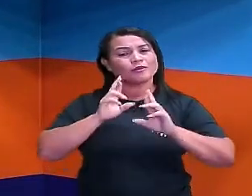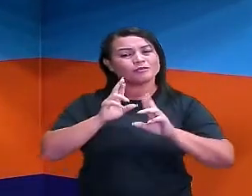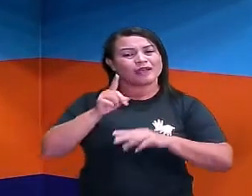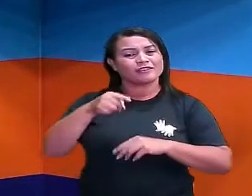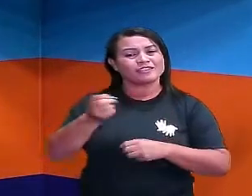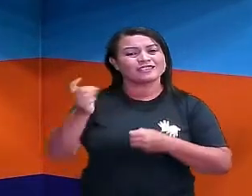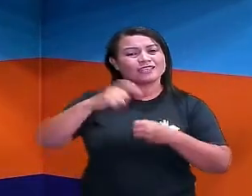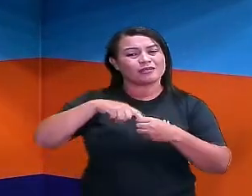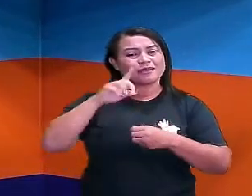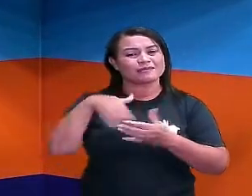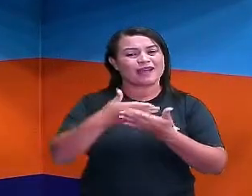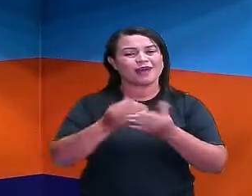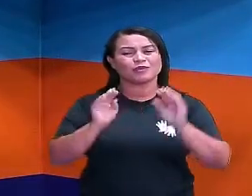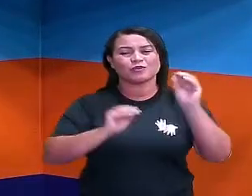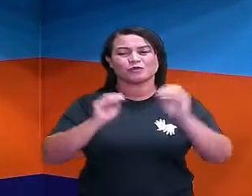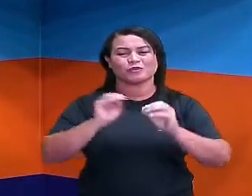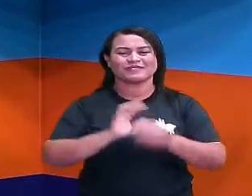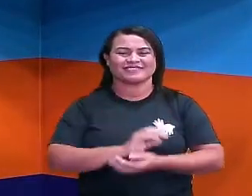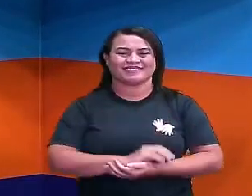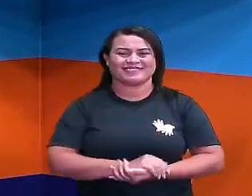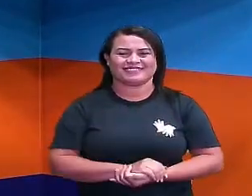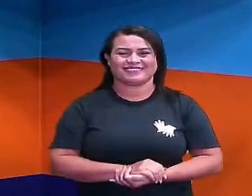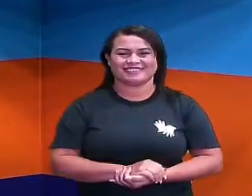na próxima aula. Beijos!